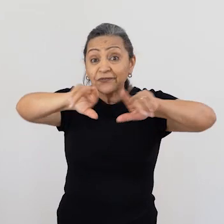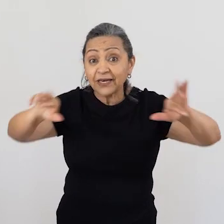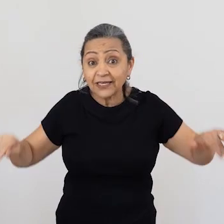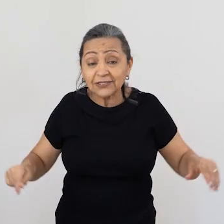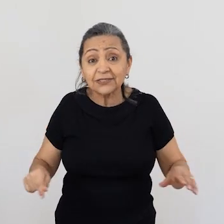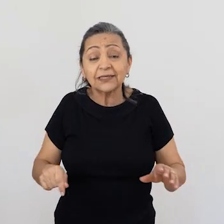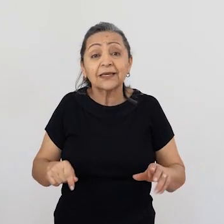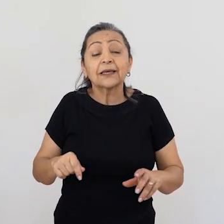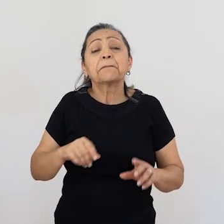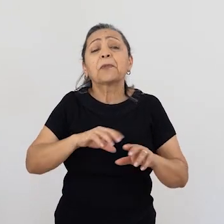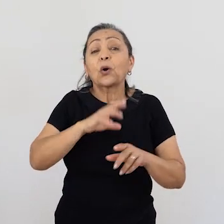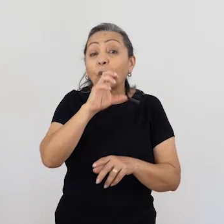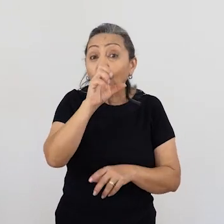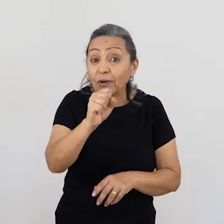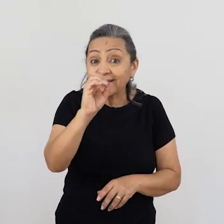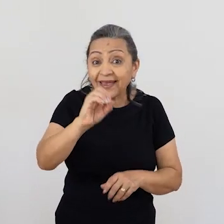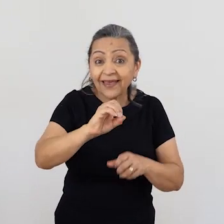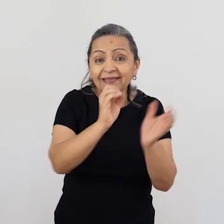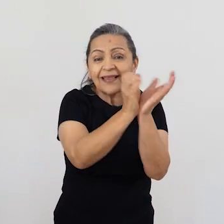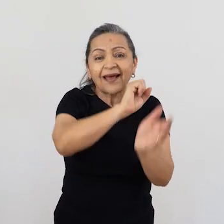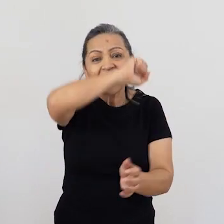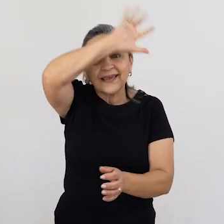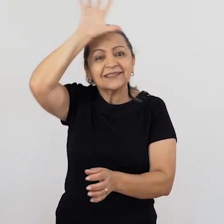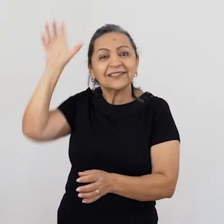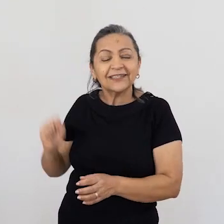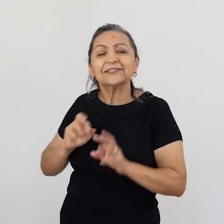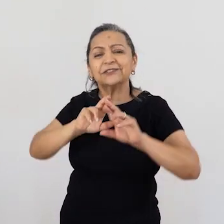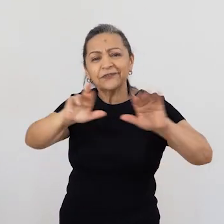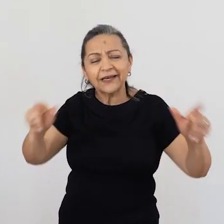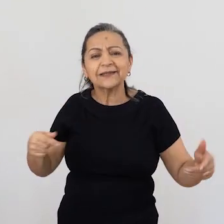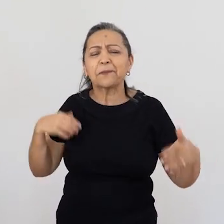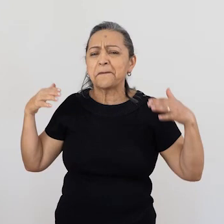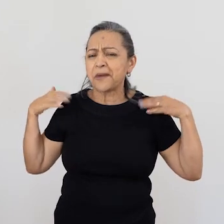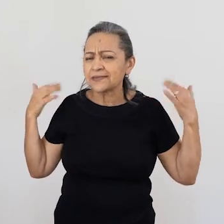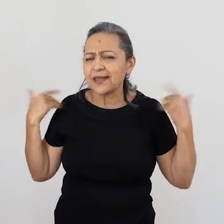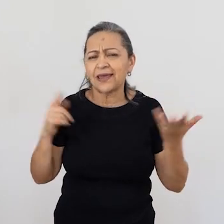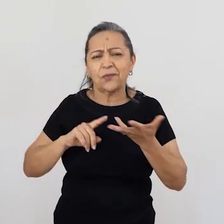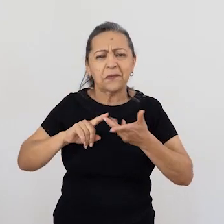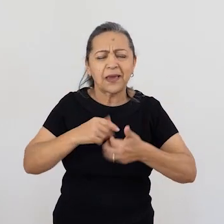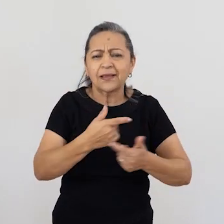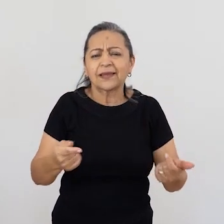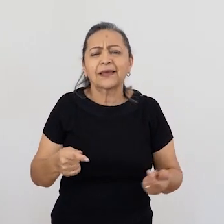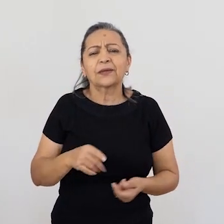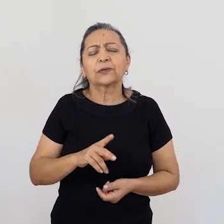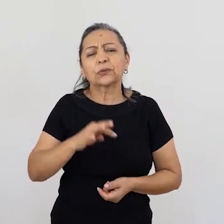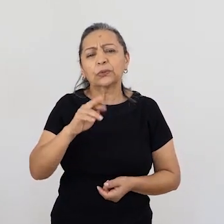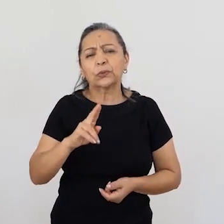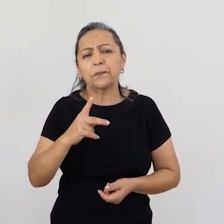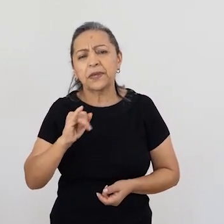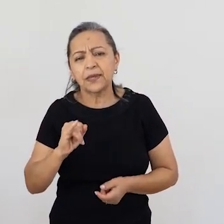aqui na Unipaz, há uns anos atrás, um encontro de 80 etnias. Olha! Pagés de 80 etnias.